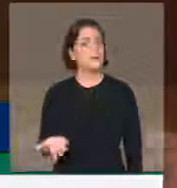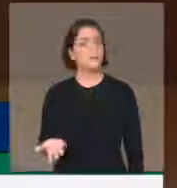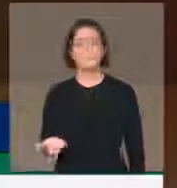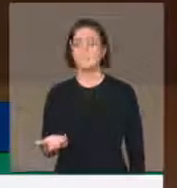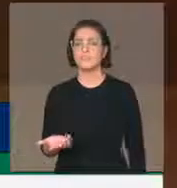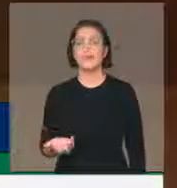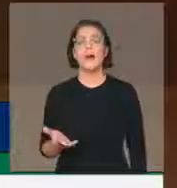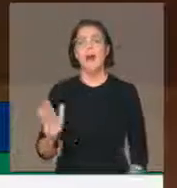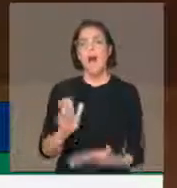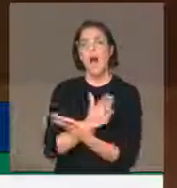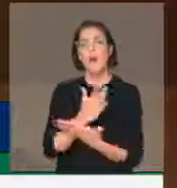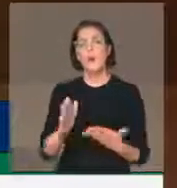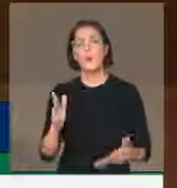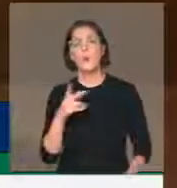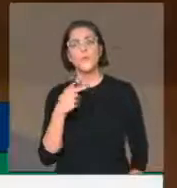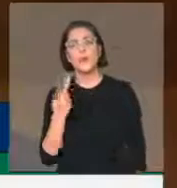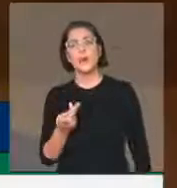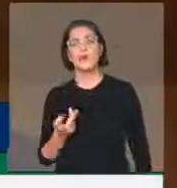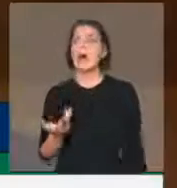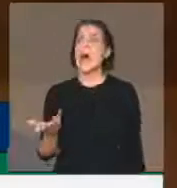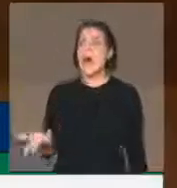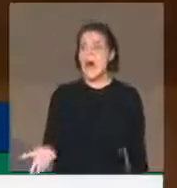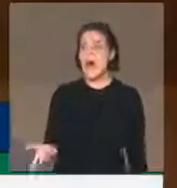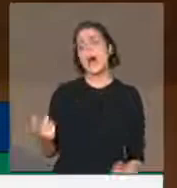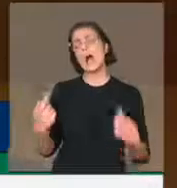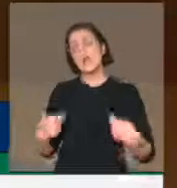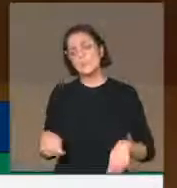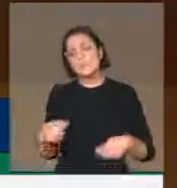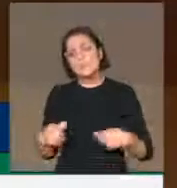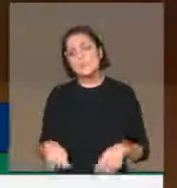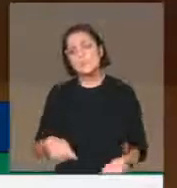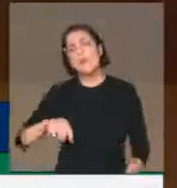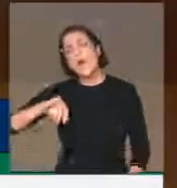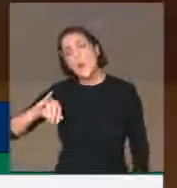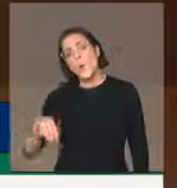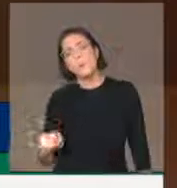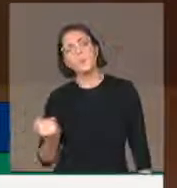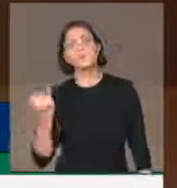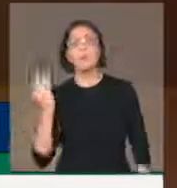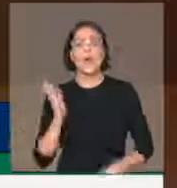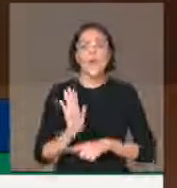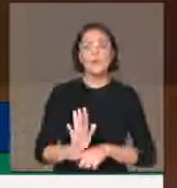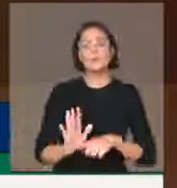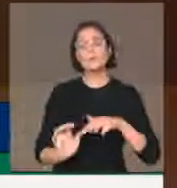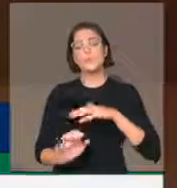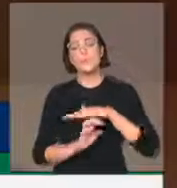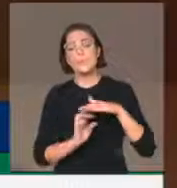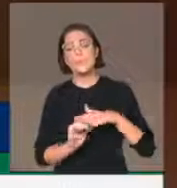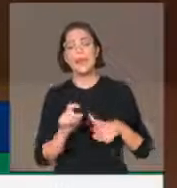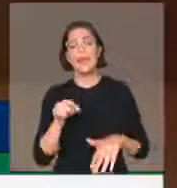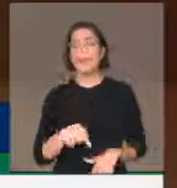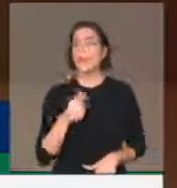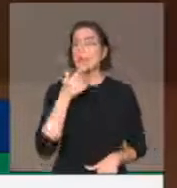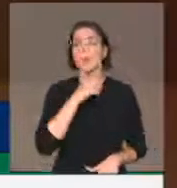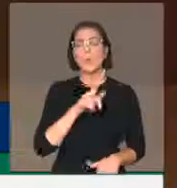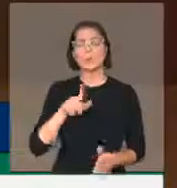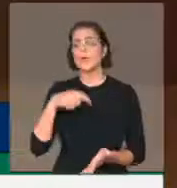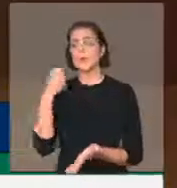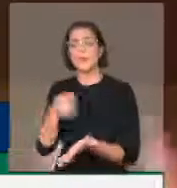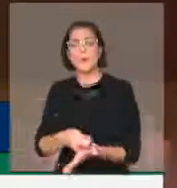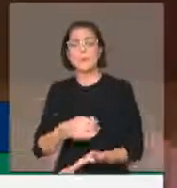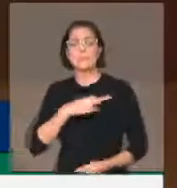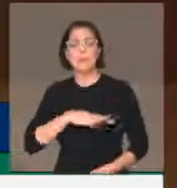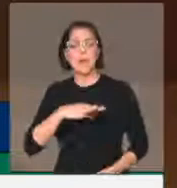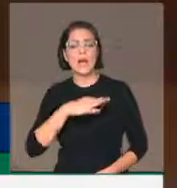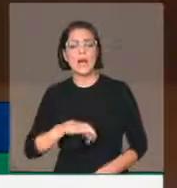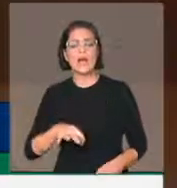Alguns falaram aqui, não, nós precisamos oferecer essa possibilidade porque os empresários não estão conseguindo pagar aqueles que têm como empregados.